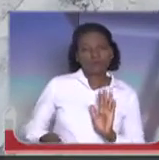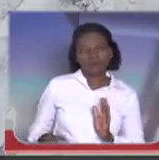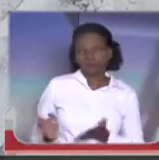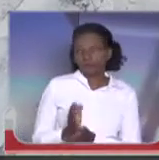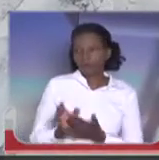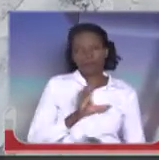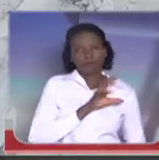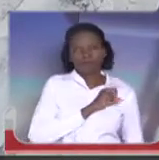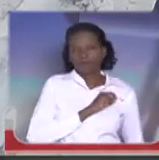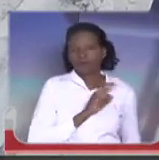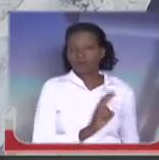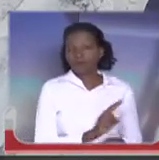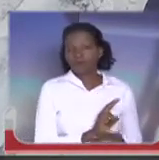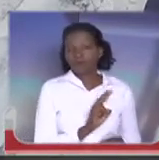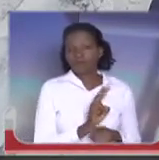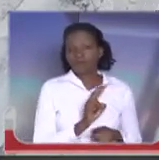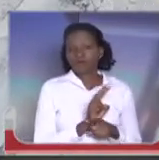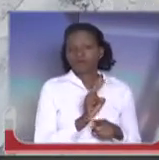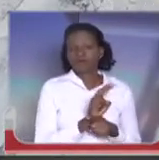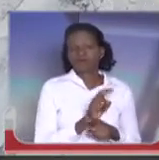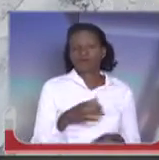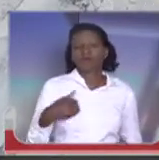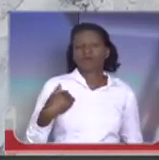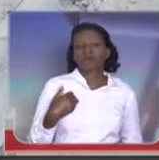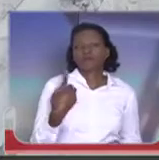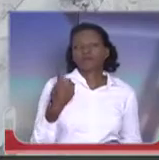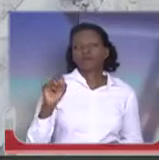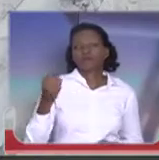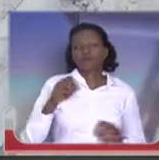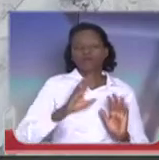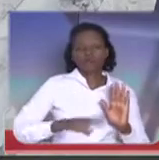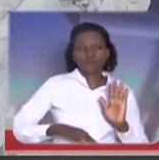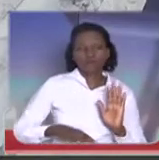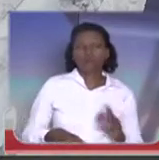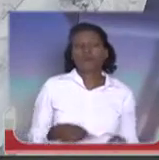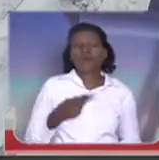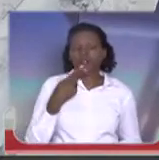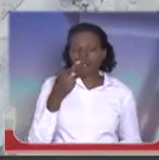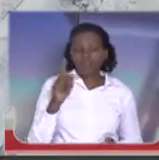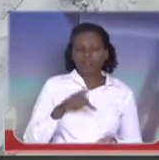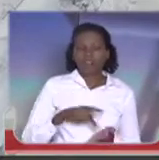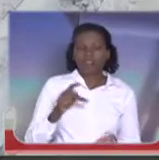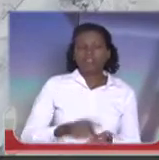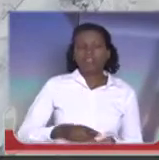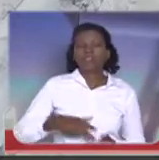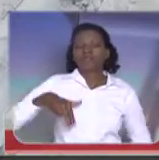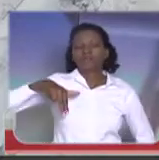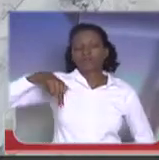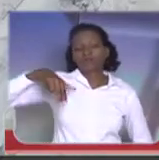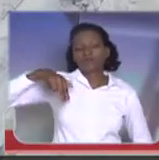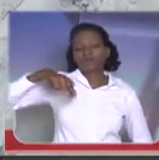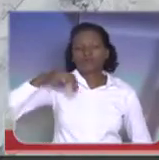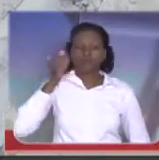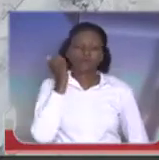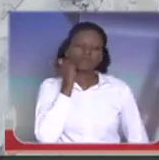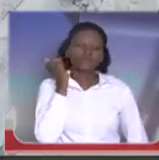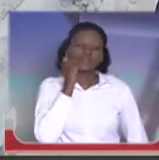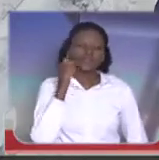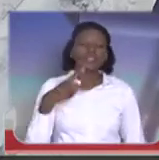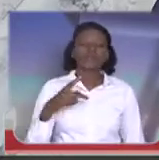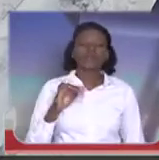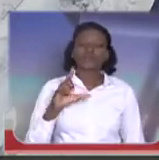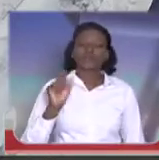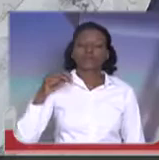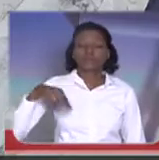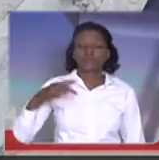menor é o coronel Telhara, está falando mal de um menor de idade. Estou mesmo, vagabundo, safado, pilantra. O vagabundo de 17